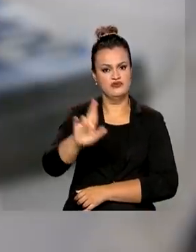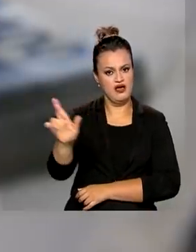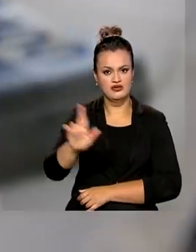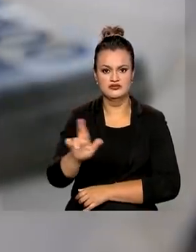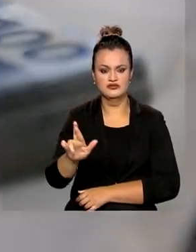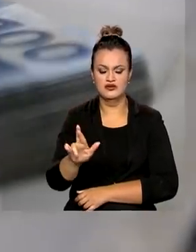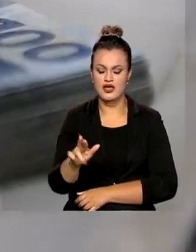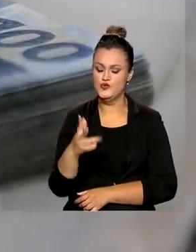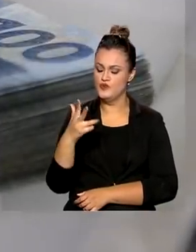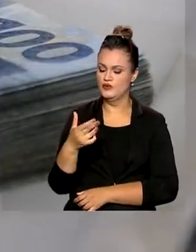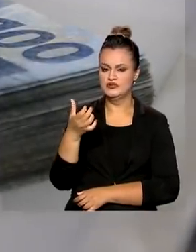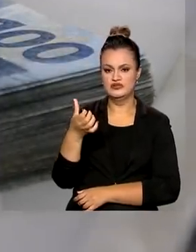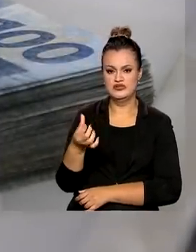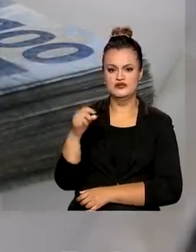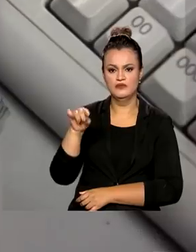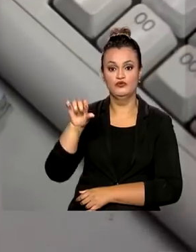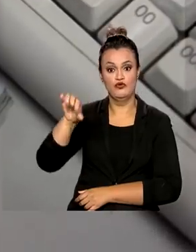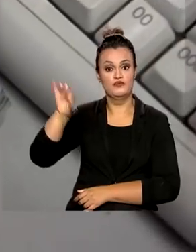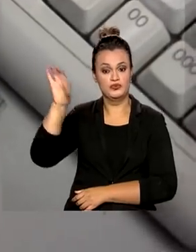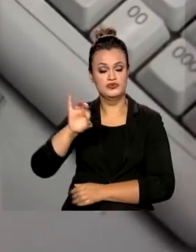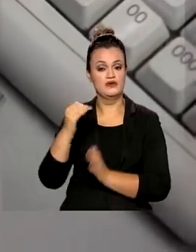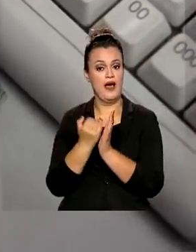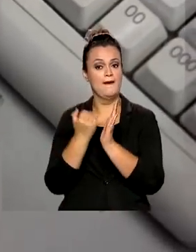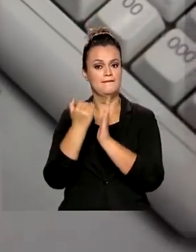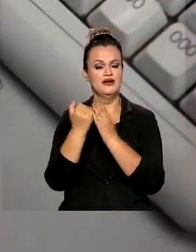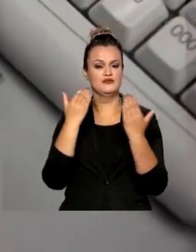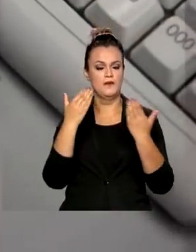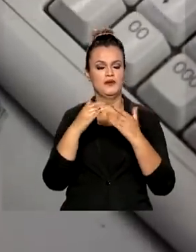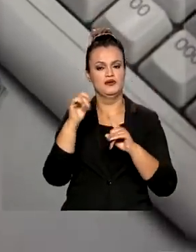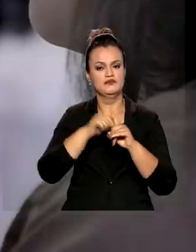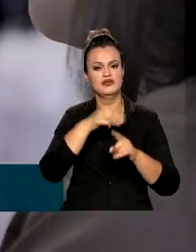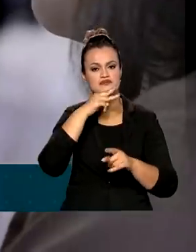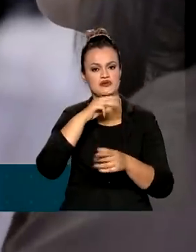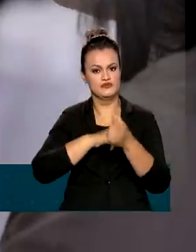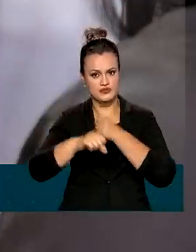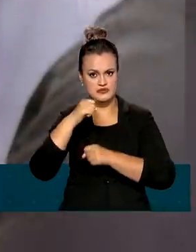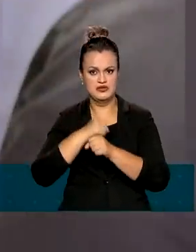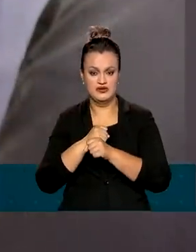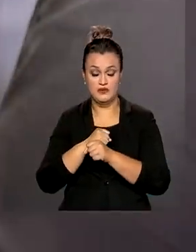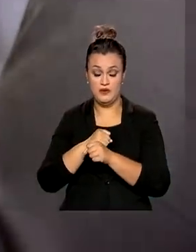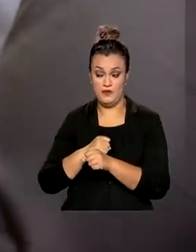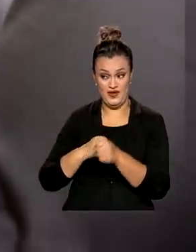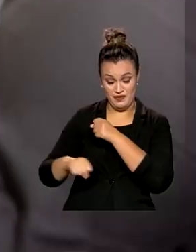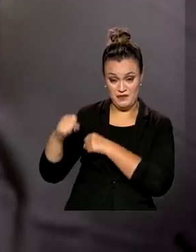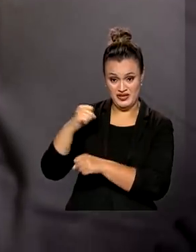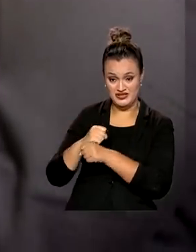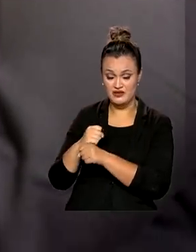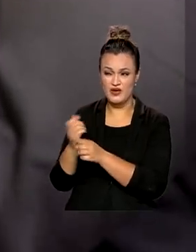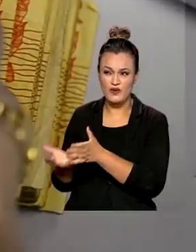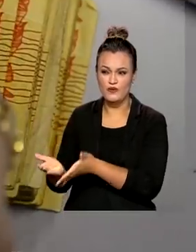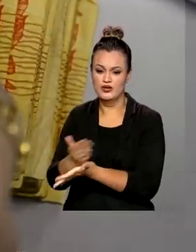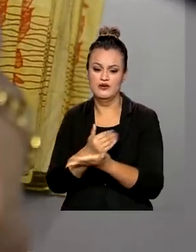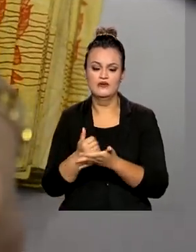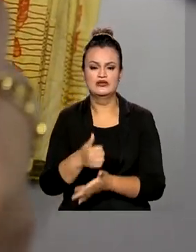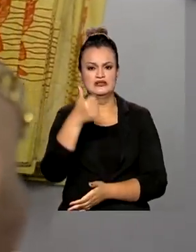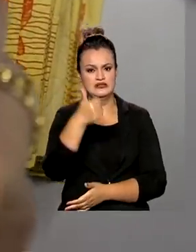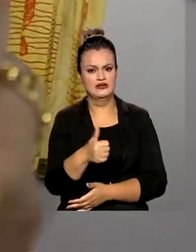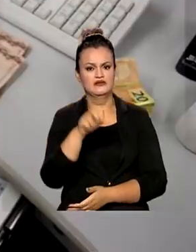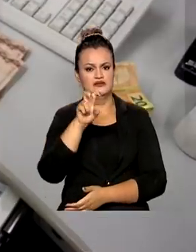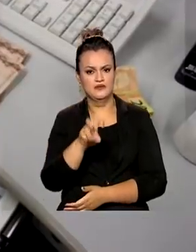6,92% a mais que em março do ano passado, quando a Receita Federal recolheu mais de R